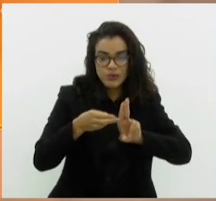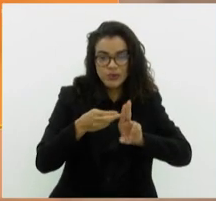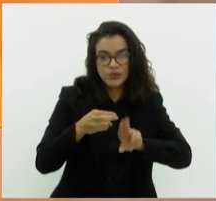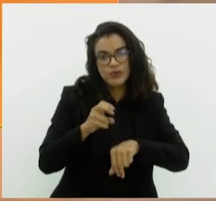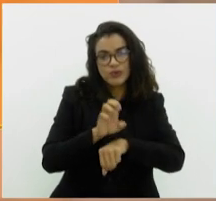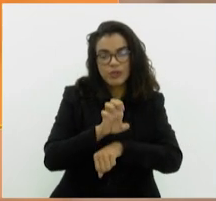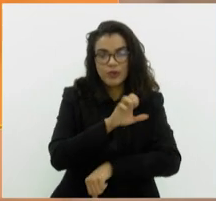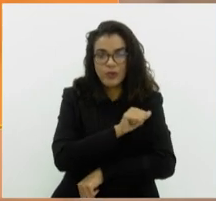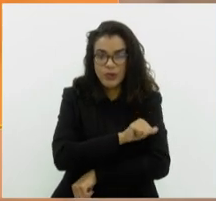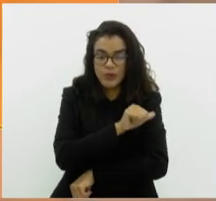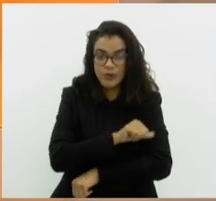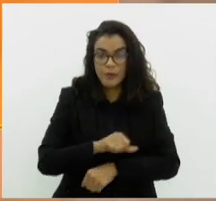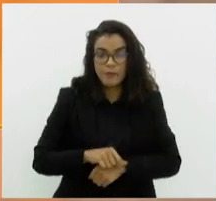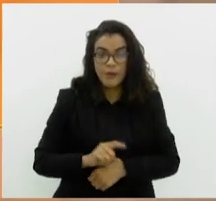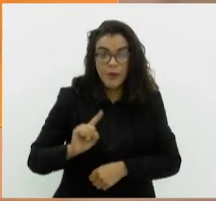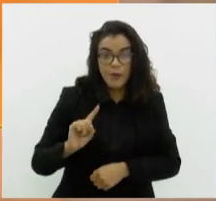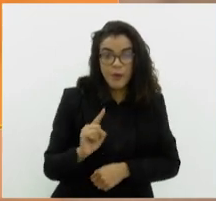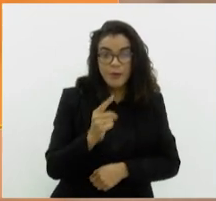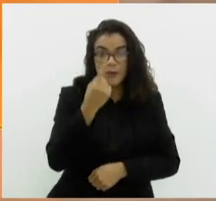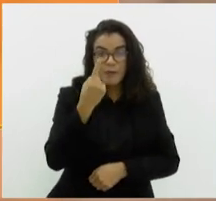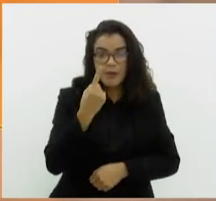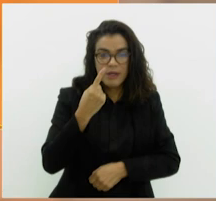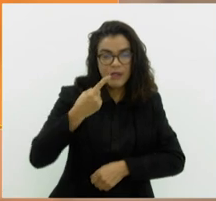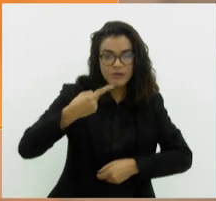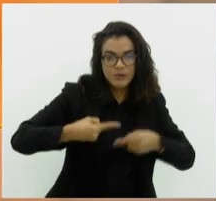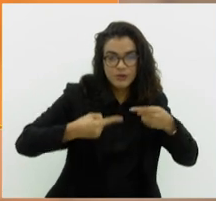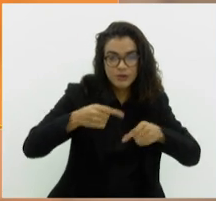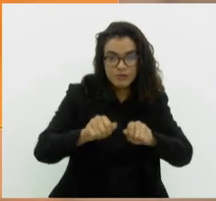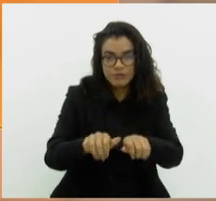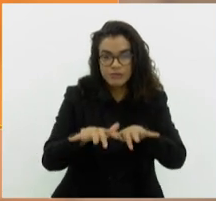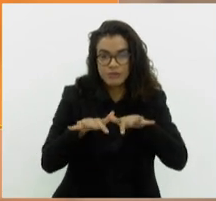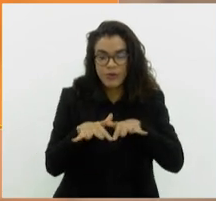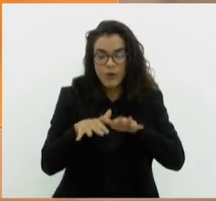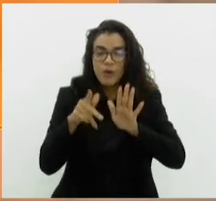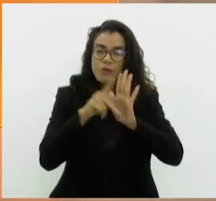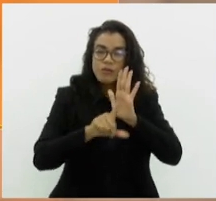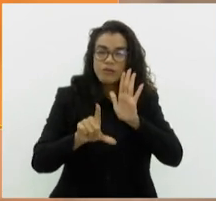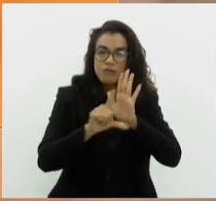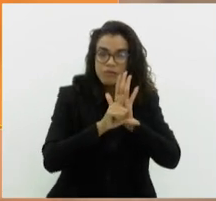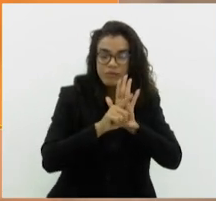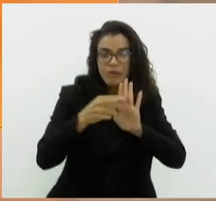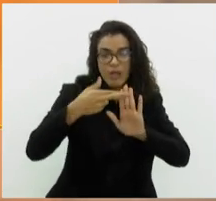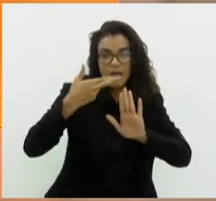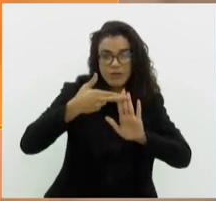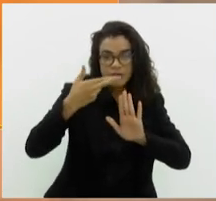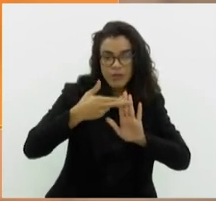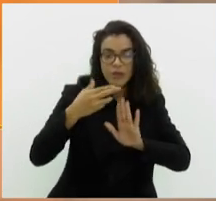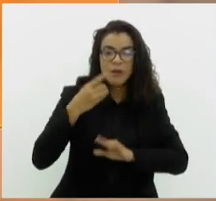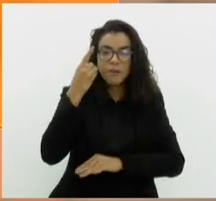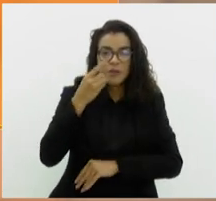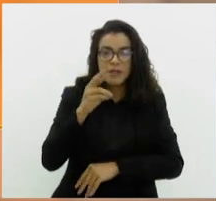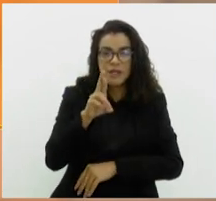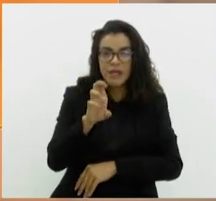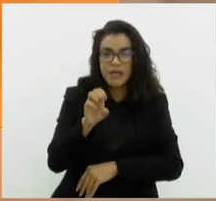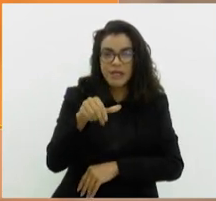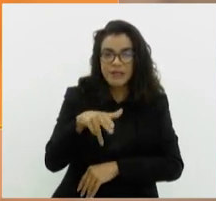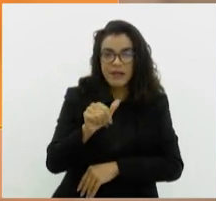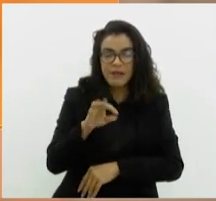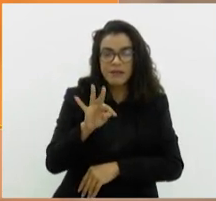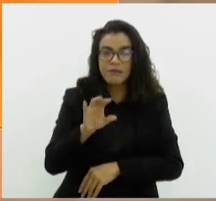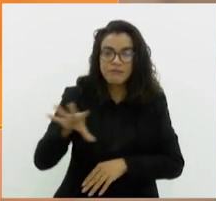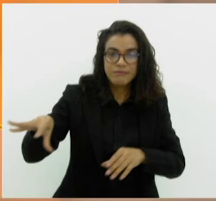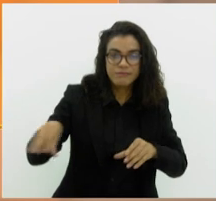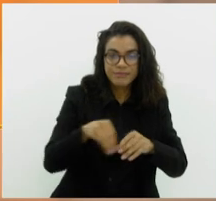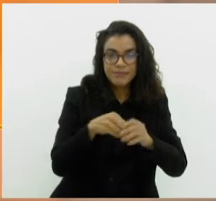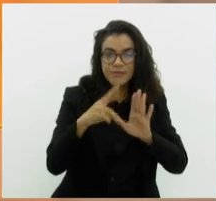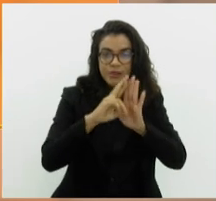E passa pelo primeiro dia de discussão no plenário um projeto de resolução da deputada Renata Souza, que inclui no